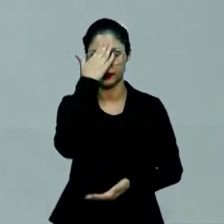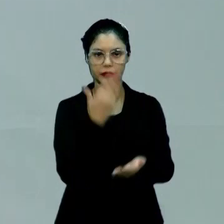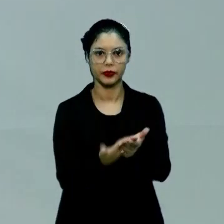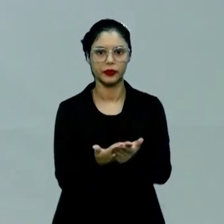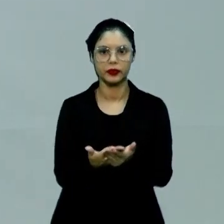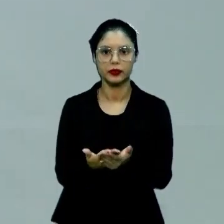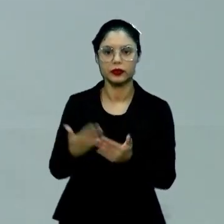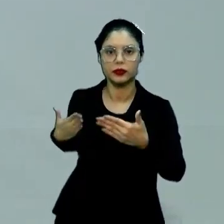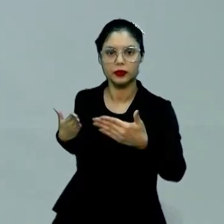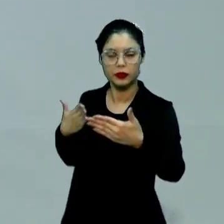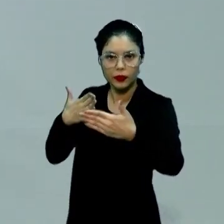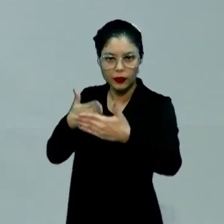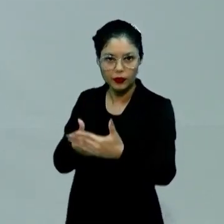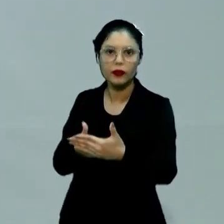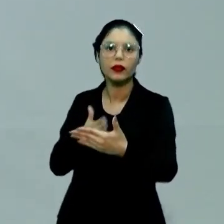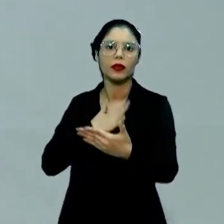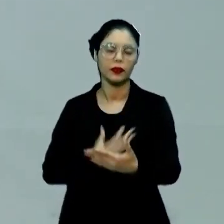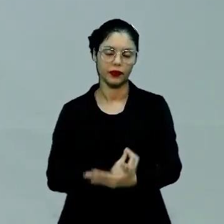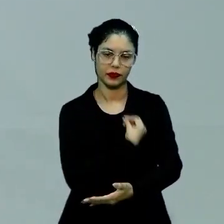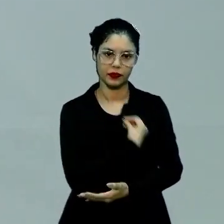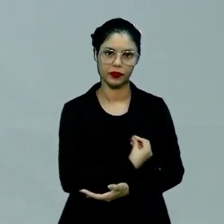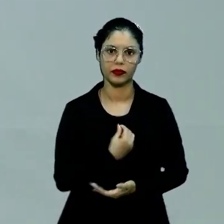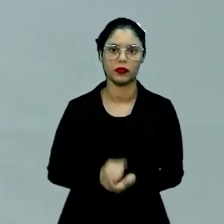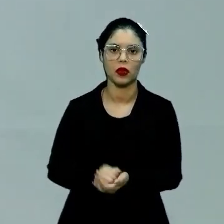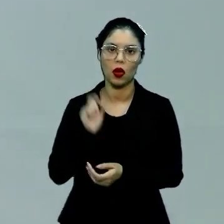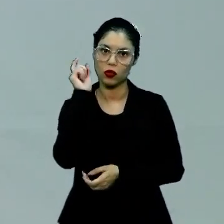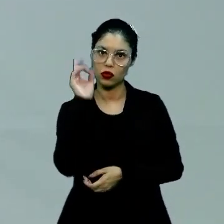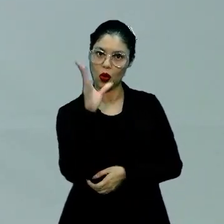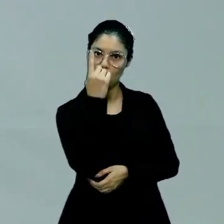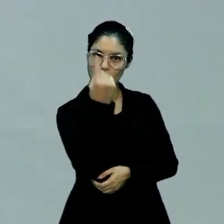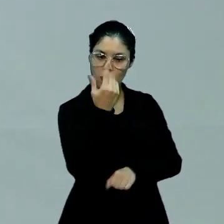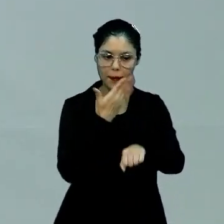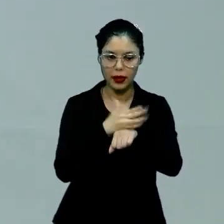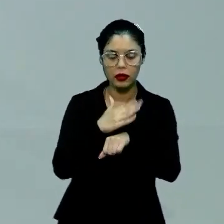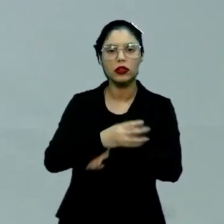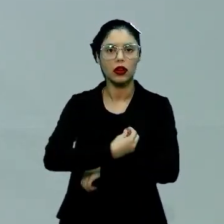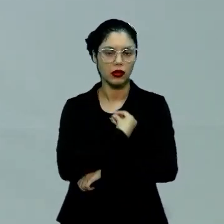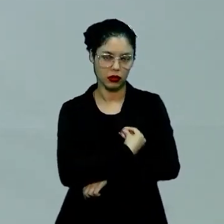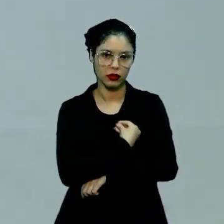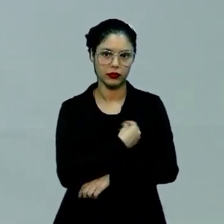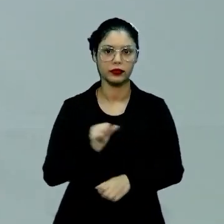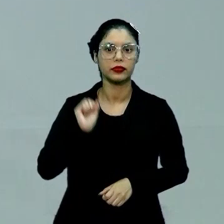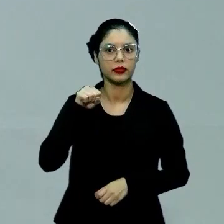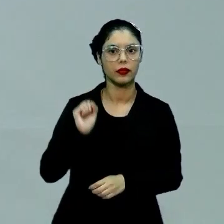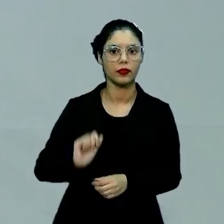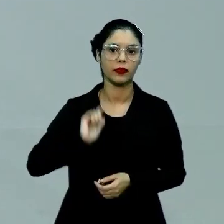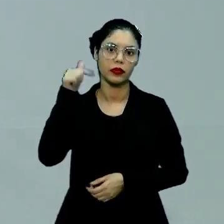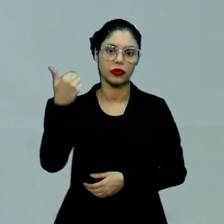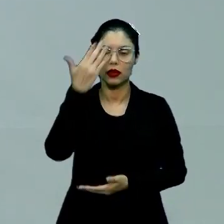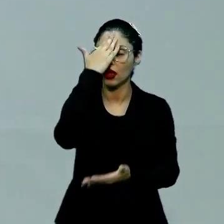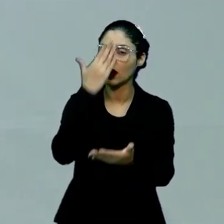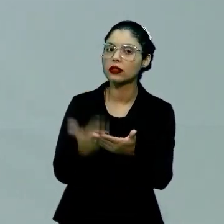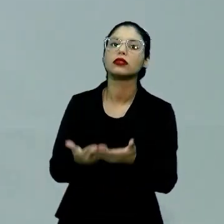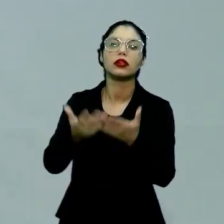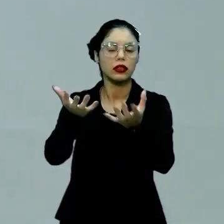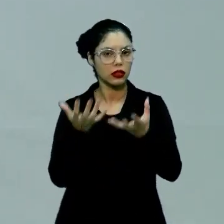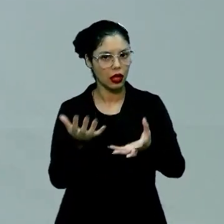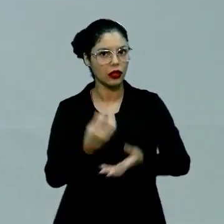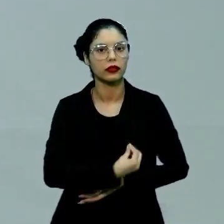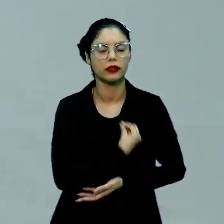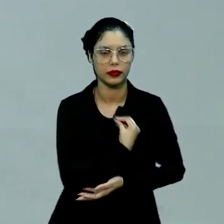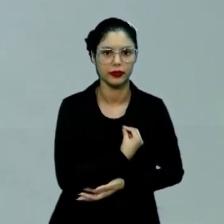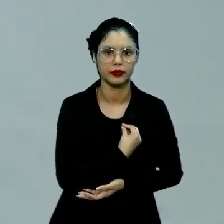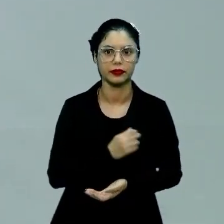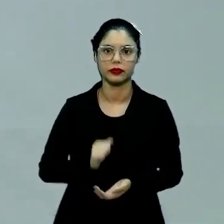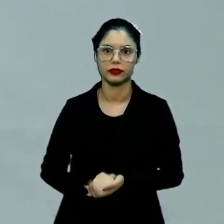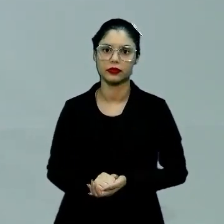e nem delimitar a minha existência a uma prática do que eu vivenciei. E sim daquilo que eu acredito e quero vivenciar.